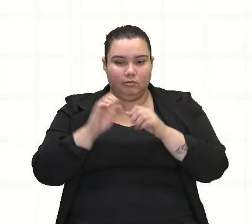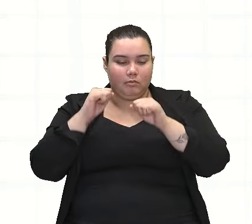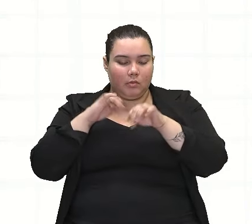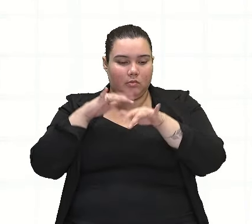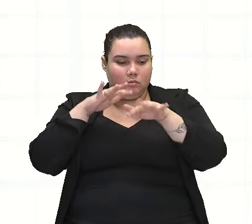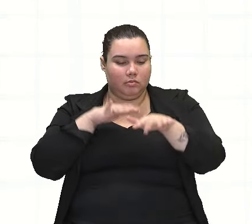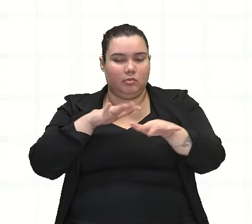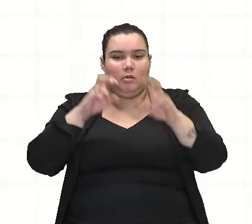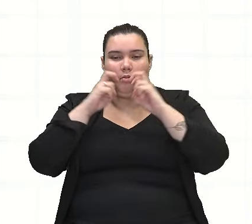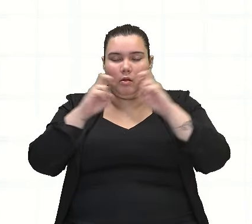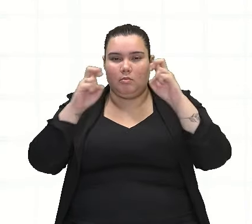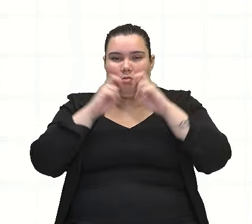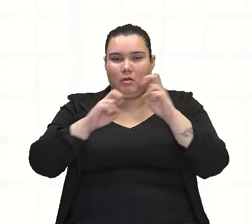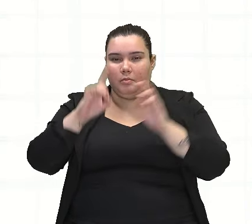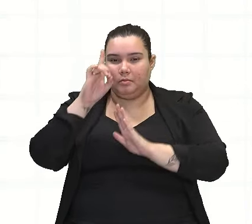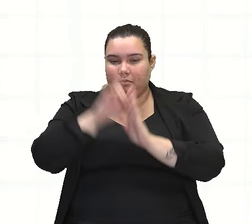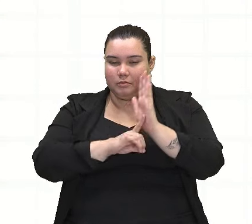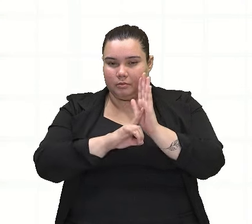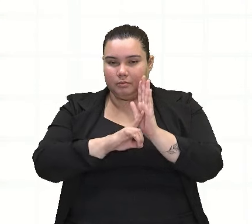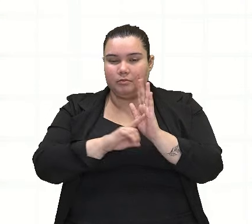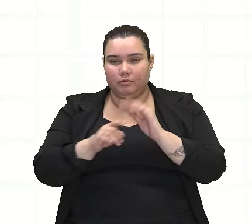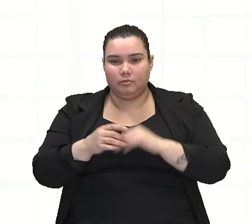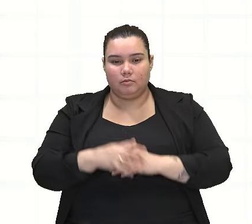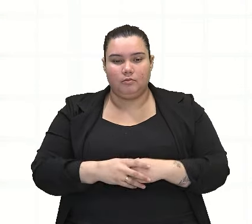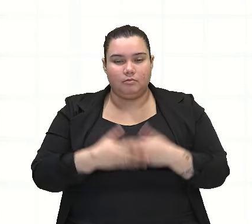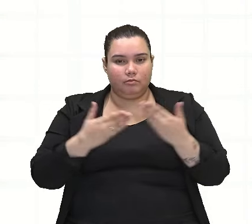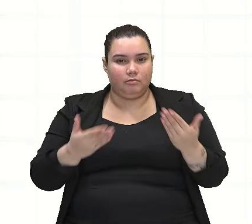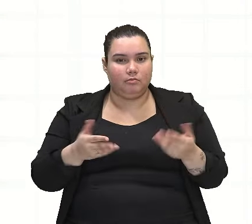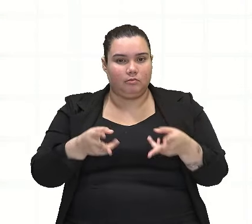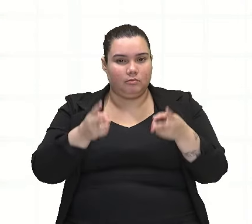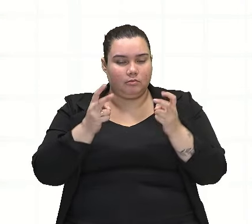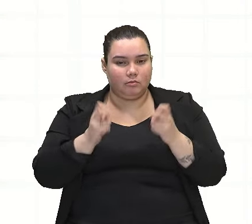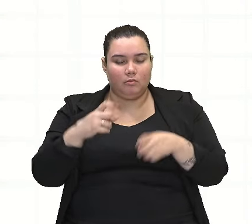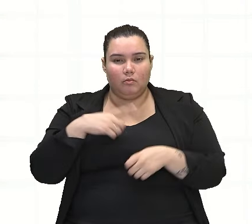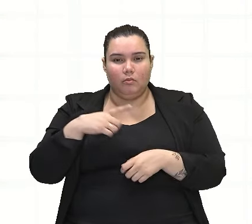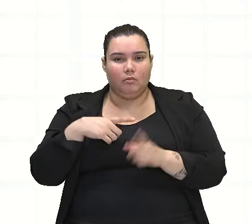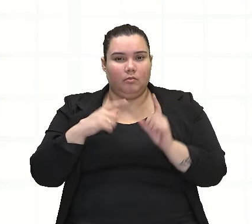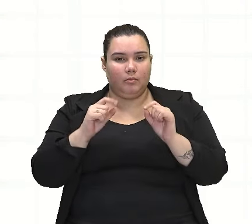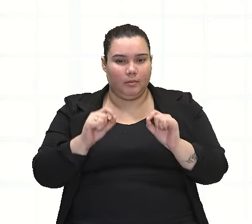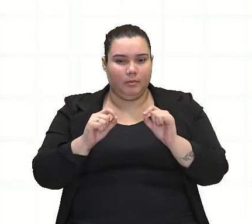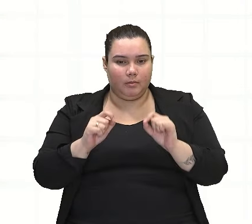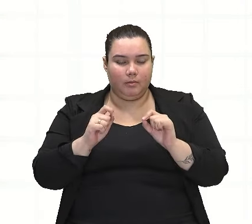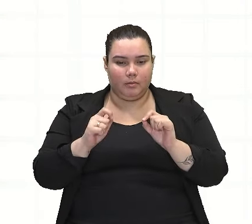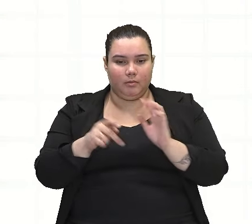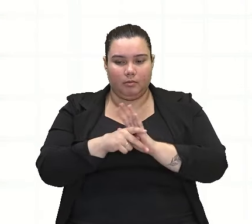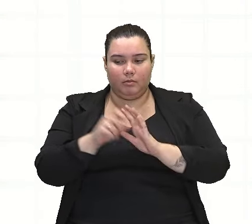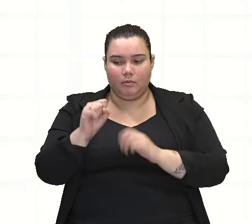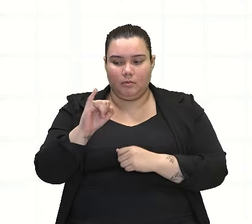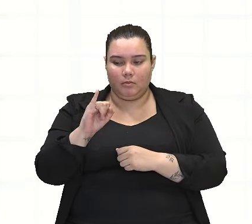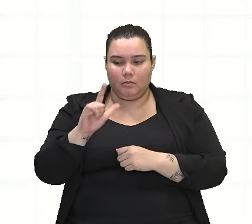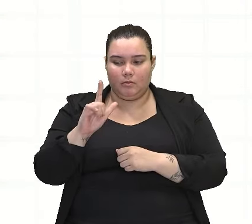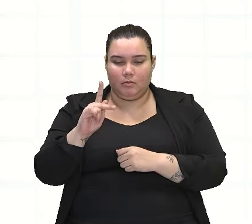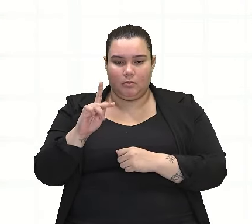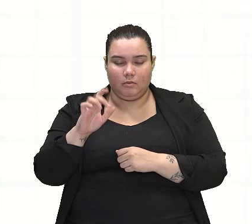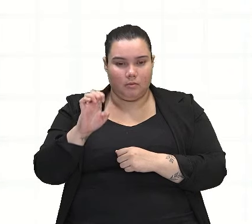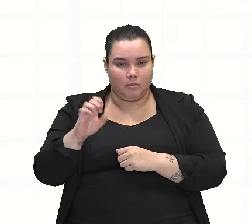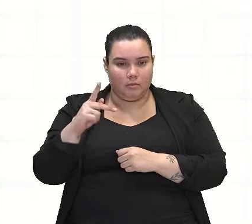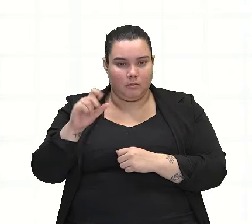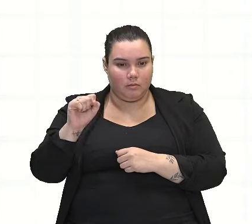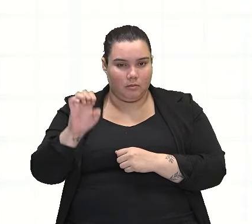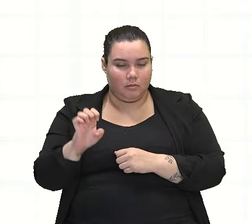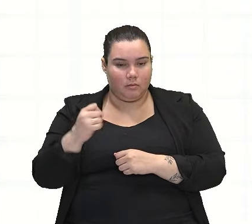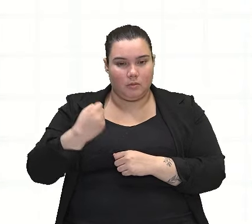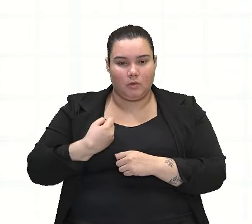gritavam pelos seus direitos. Então, observem aqui que nós temos exatamente uma cilépse de número. Ok?